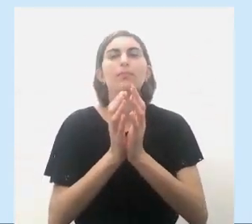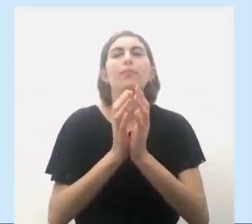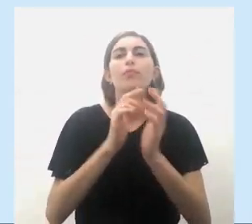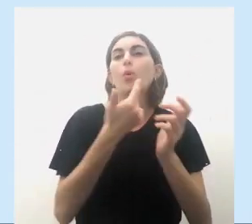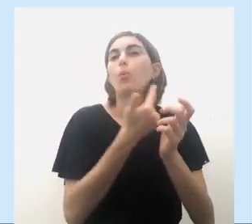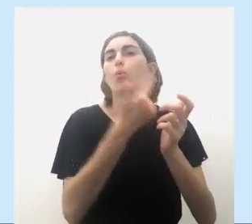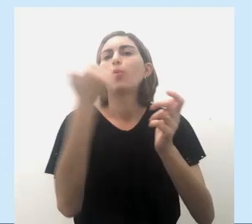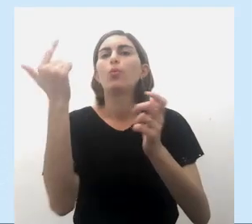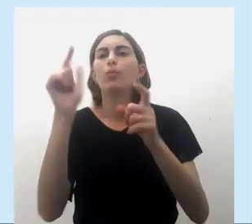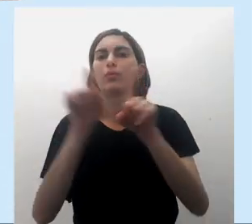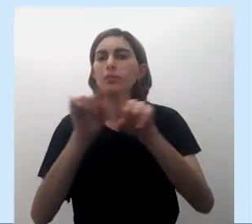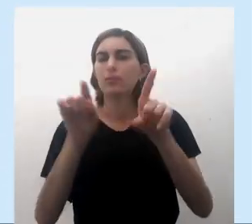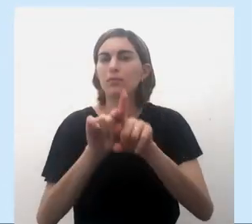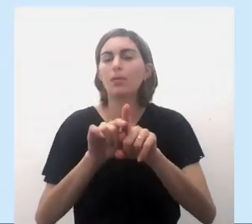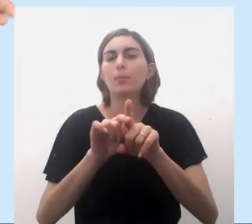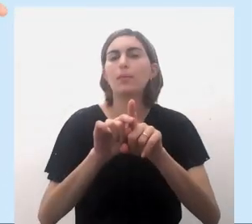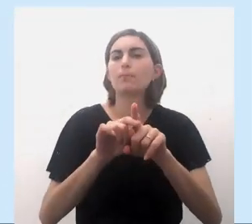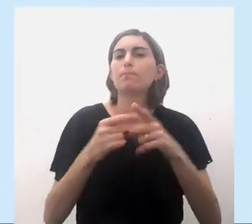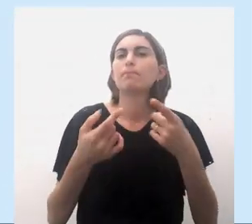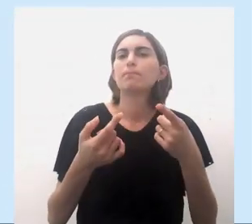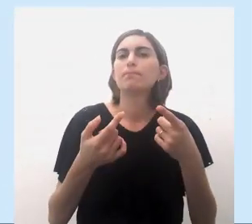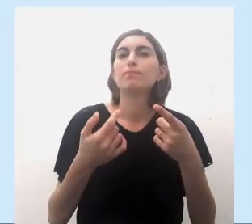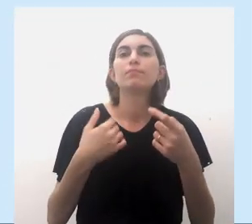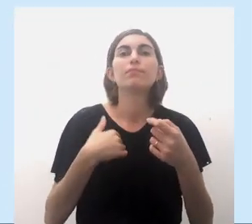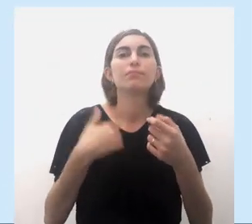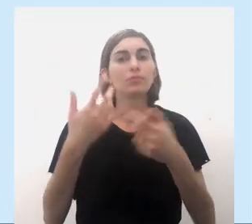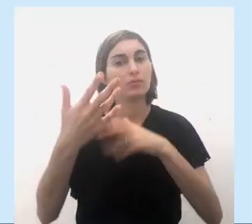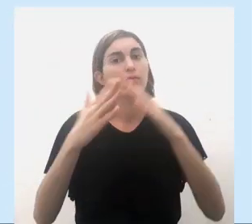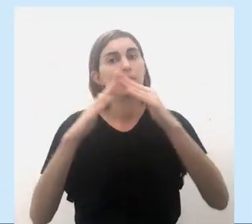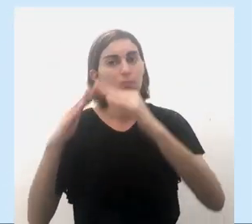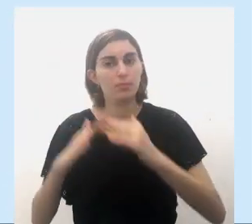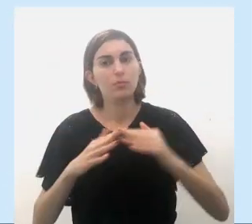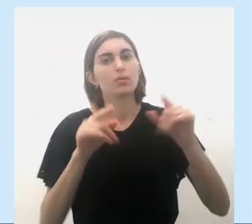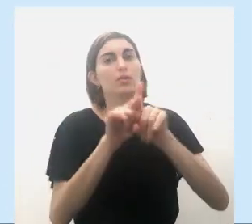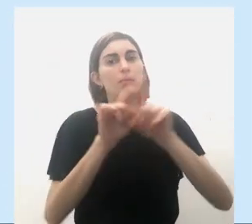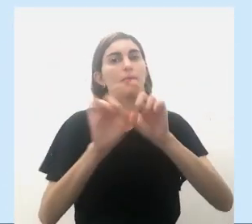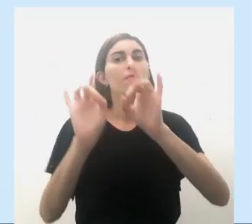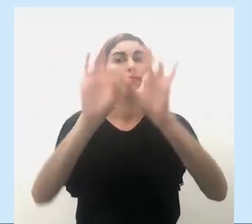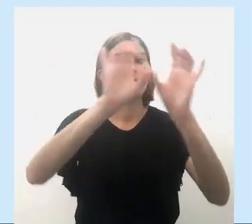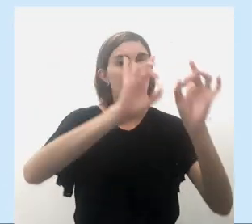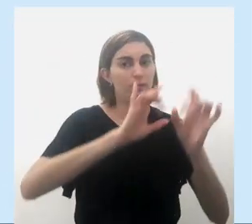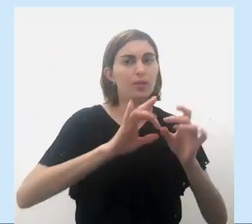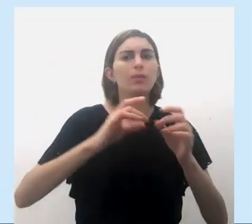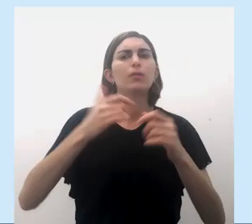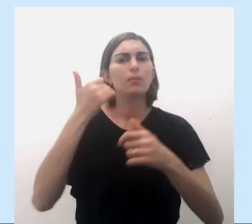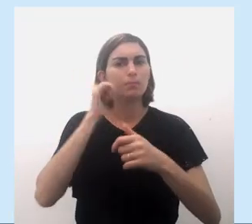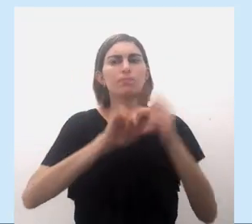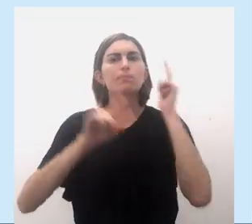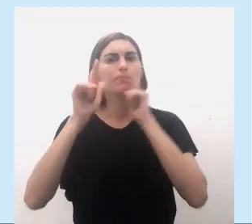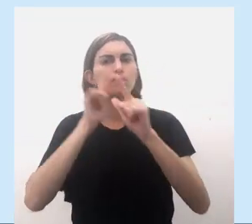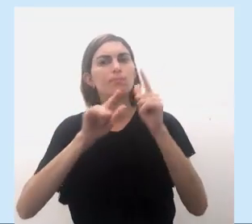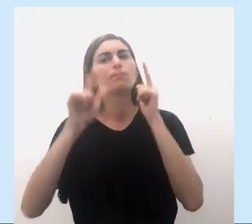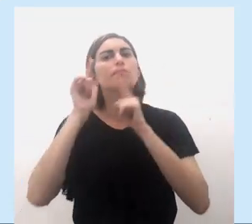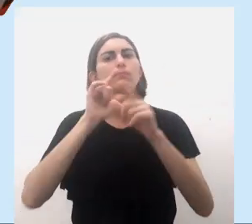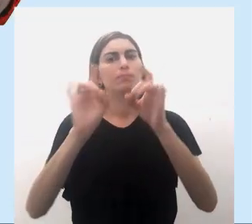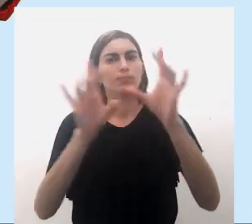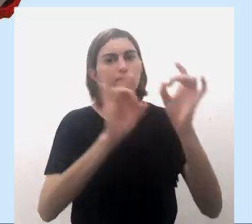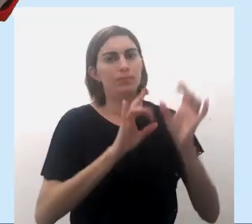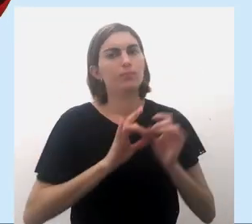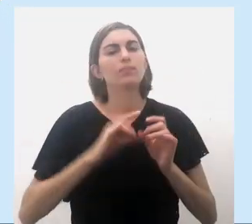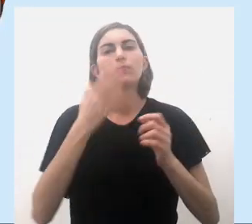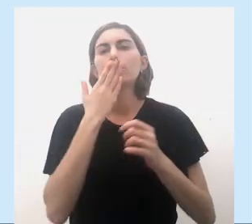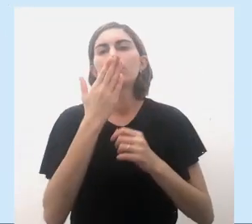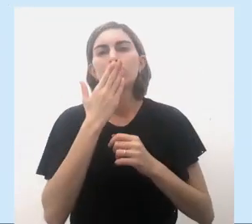E outra parte era dividida. Só que esses moradores também vendiam, se beneficiavam, vendiam